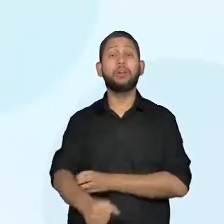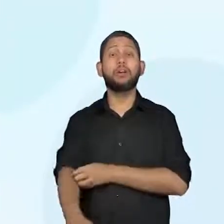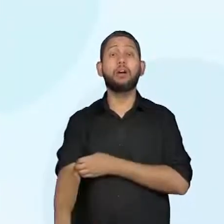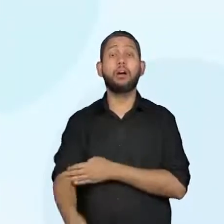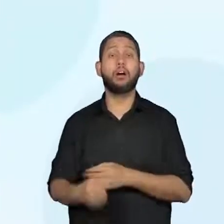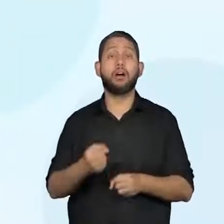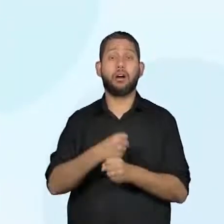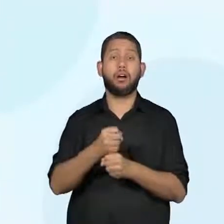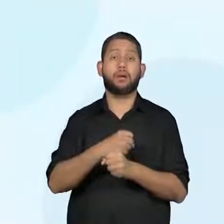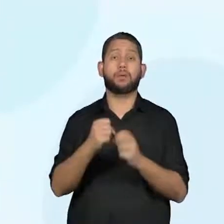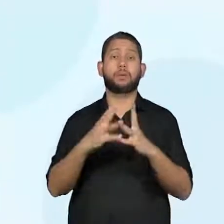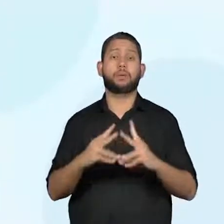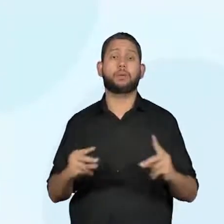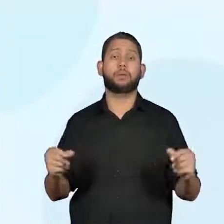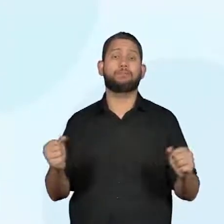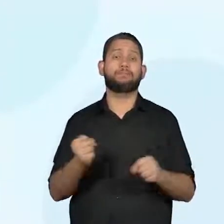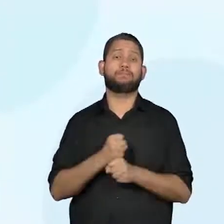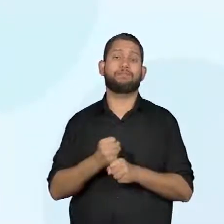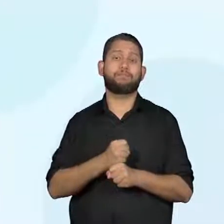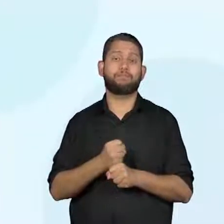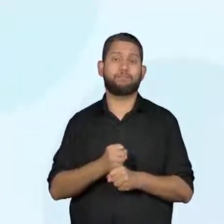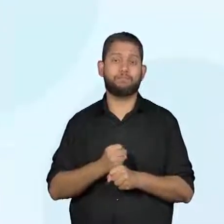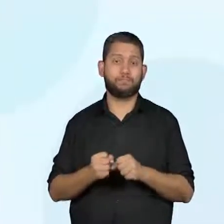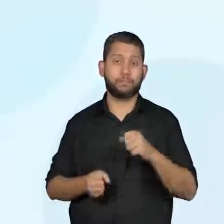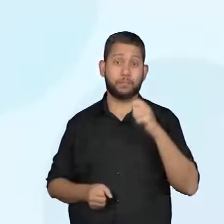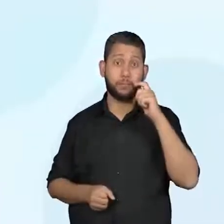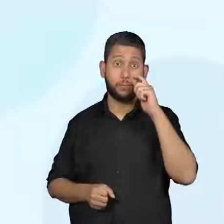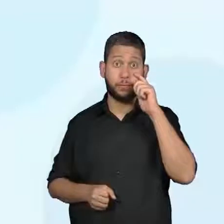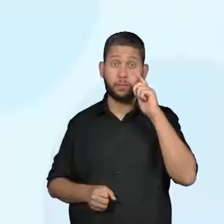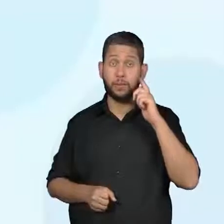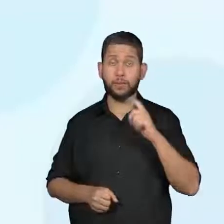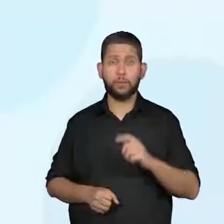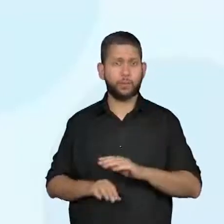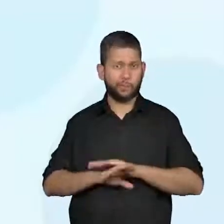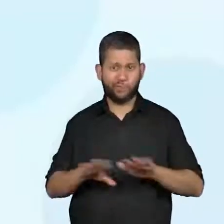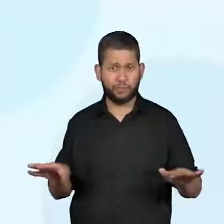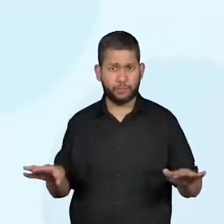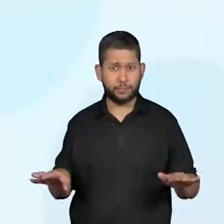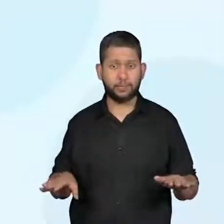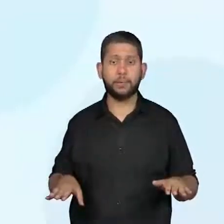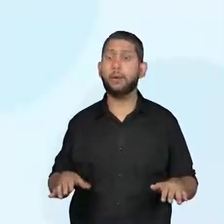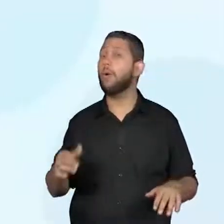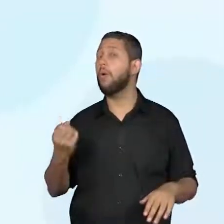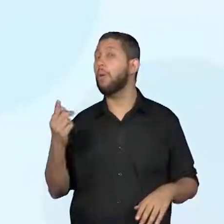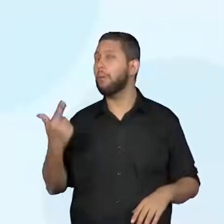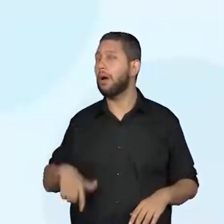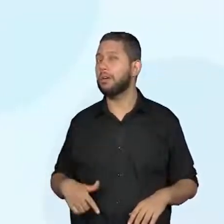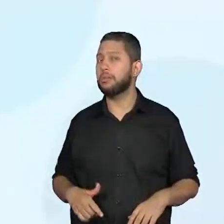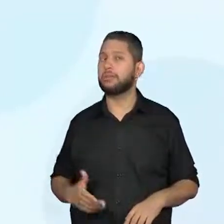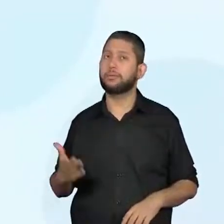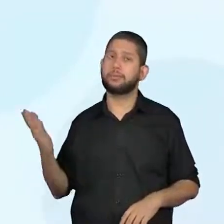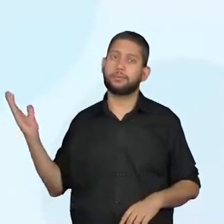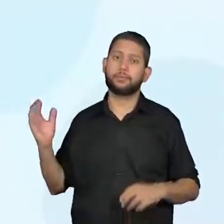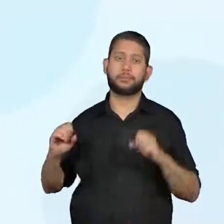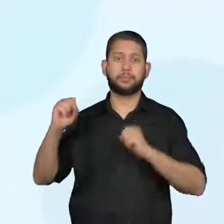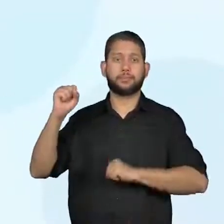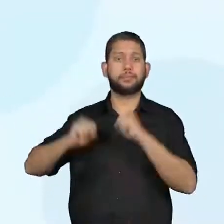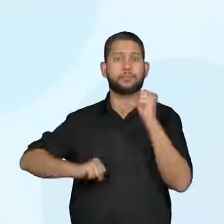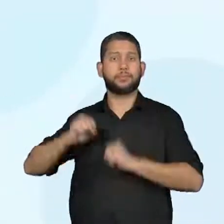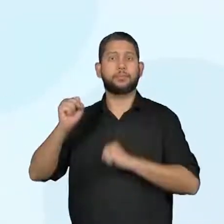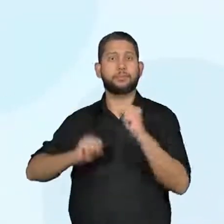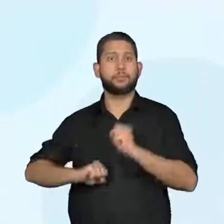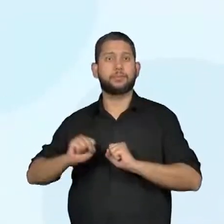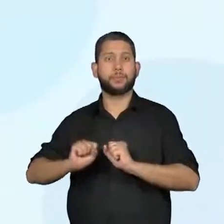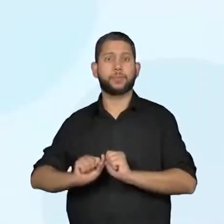né, professor? Exatamente, olha só, mas poluição será que é só isso? Ou tem mais alguma coisa, hein? Olha só,